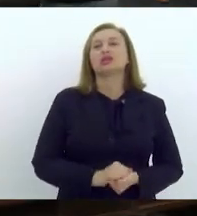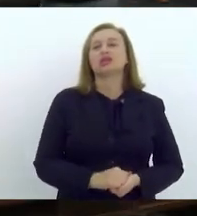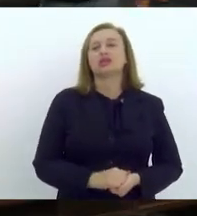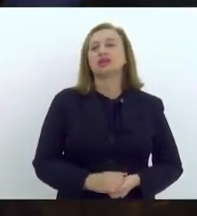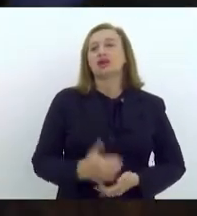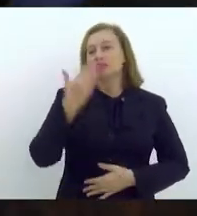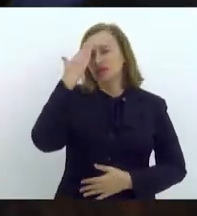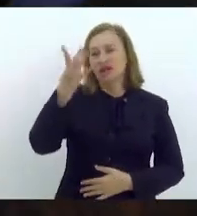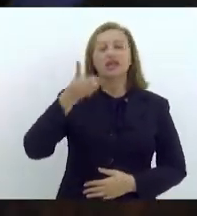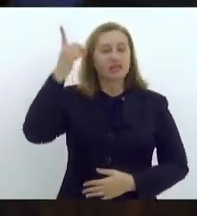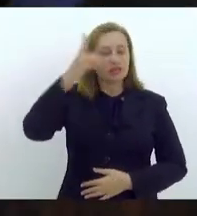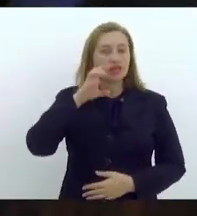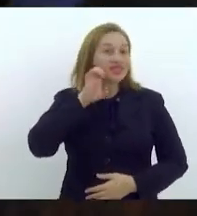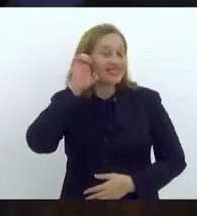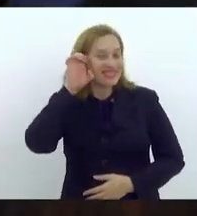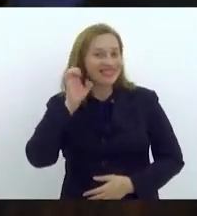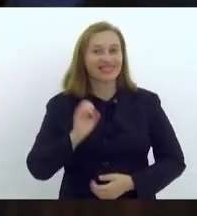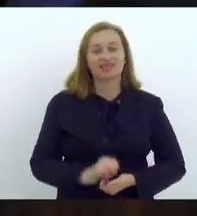Obrigado, deputada Élica.